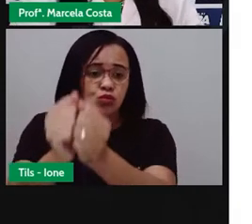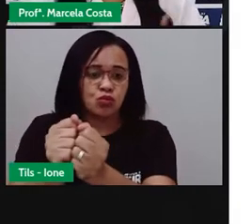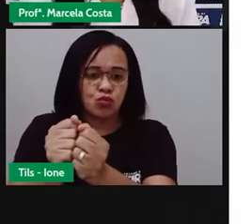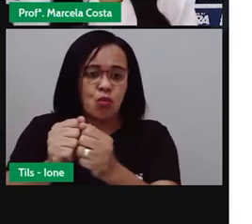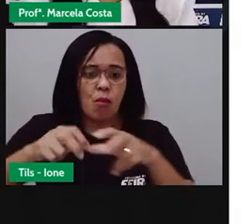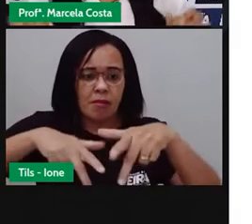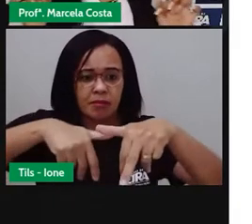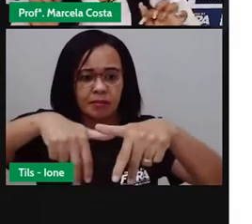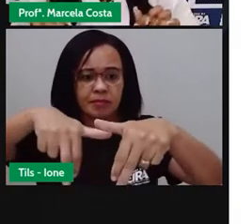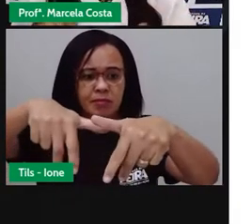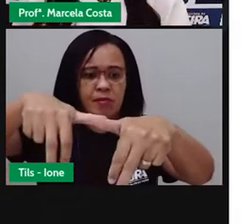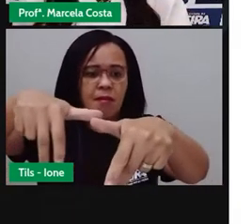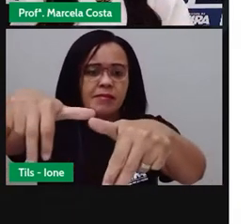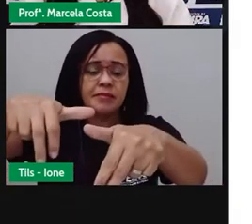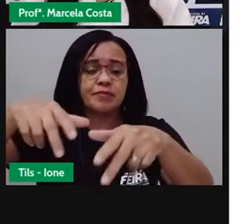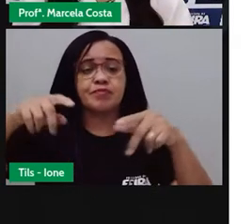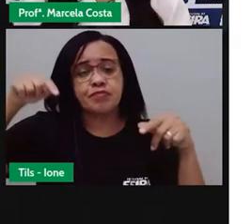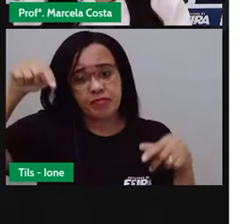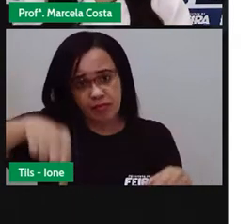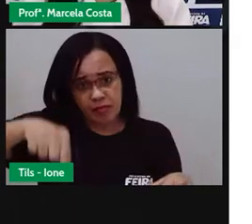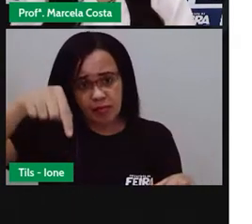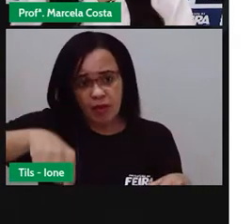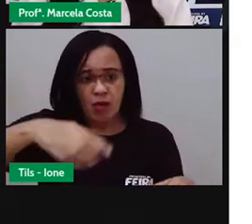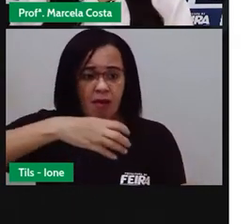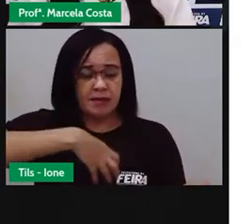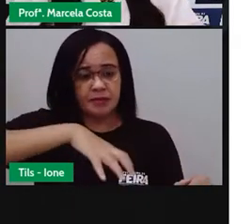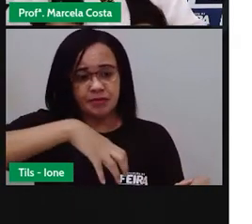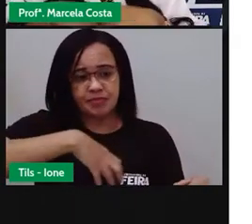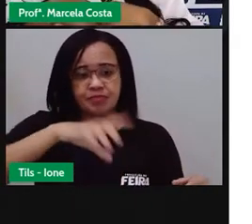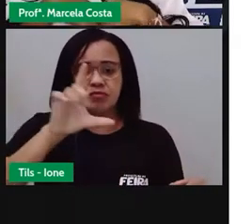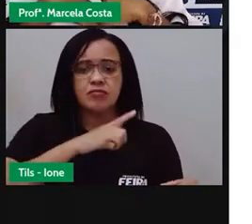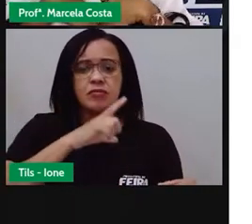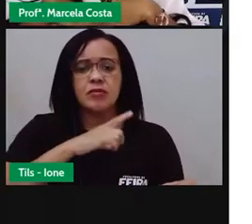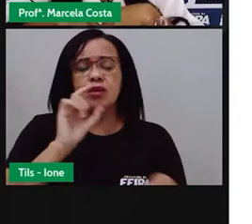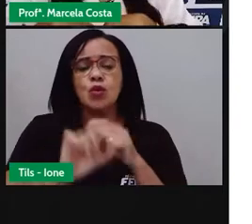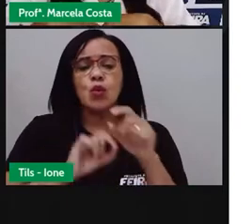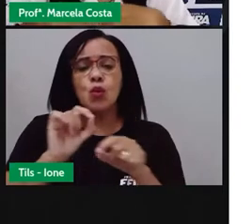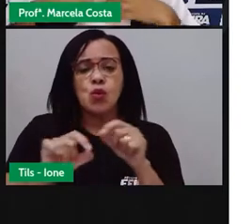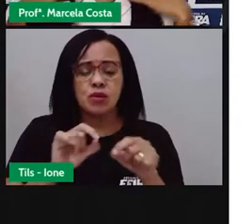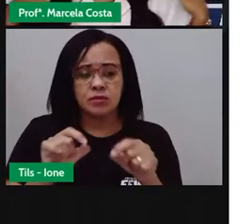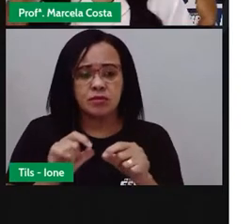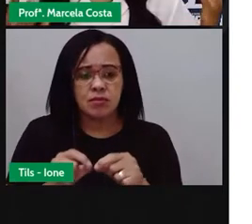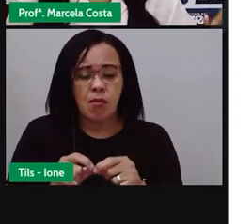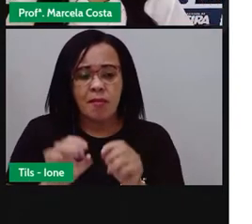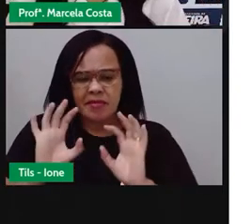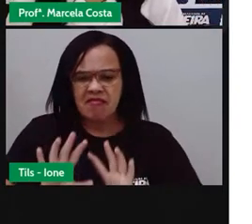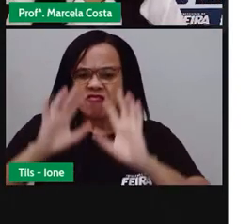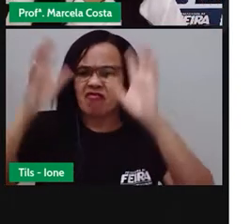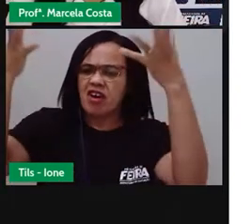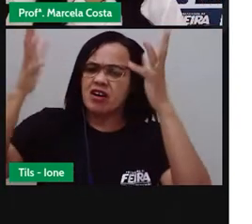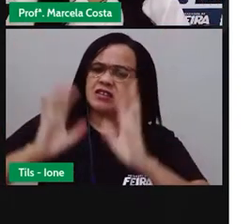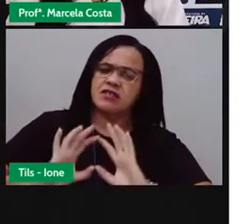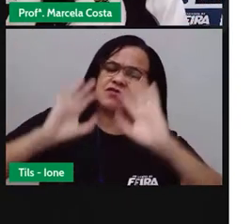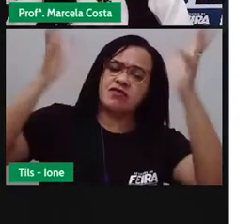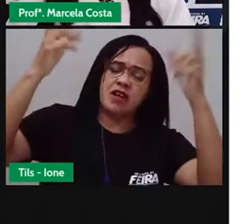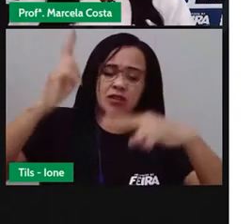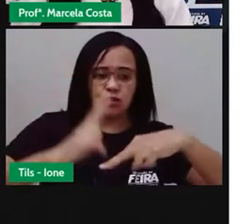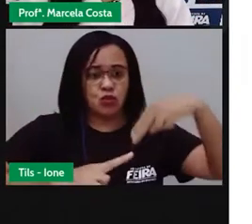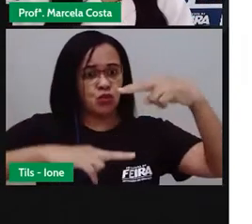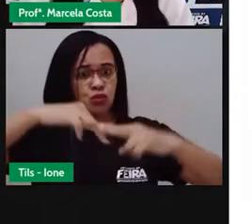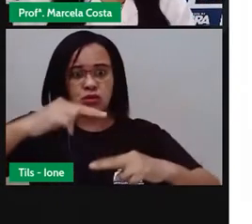E aqui na região, na Bahia, tem muitos festejos juninos.